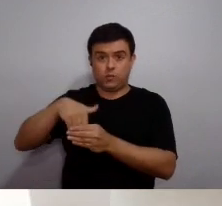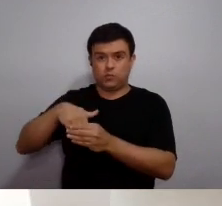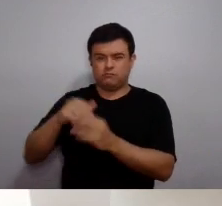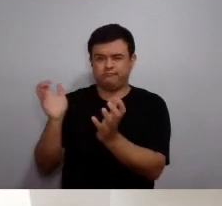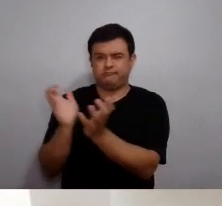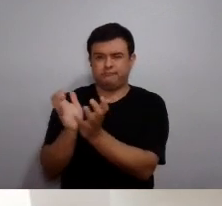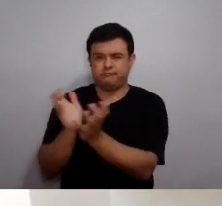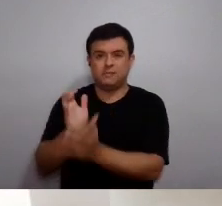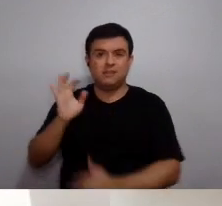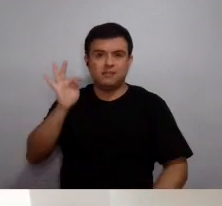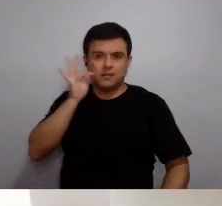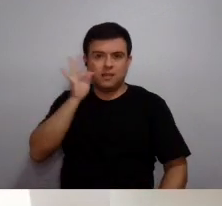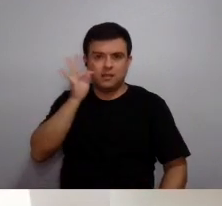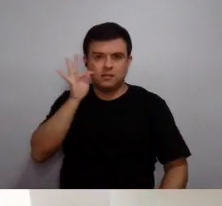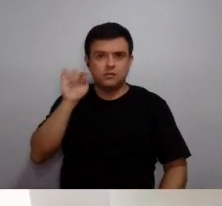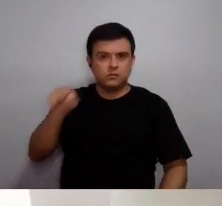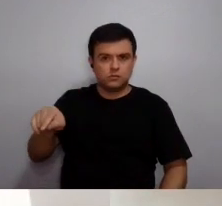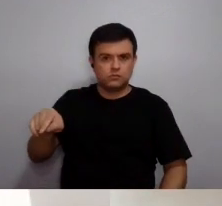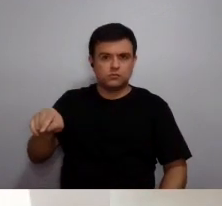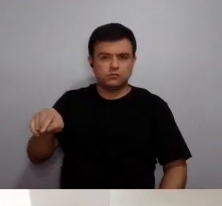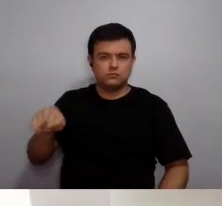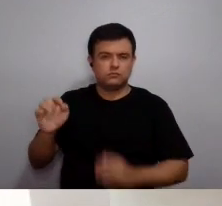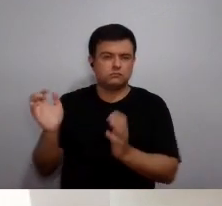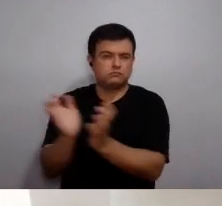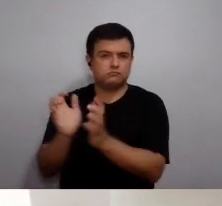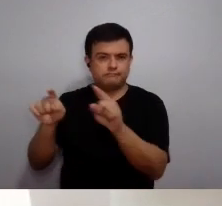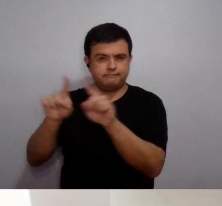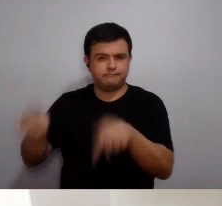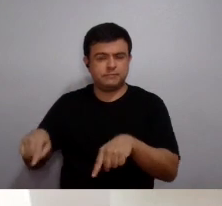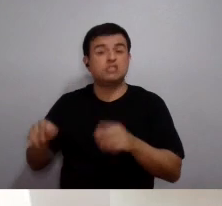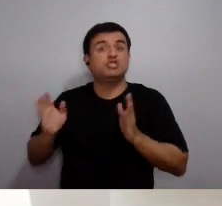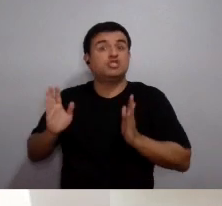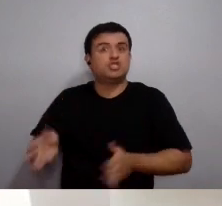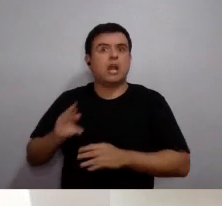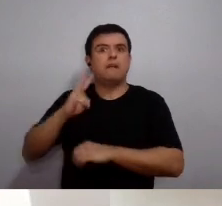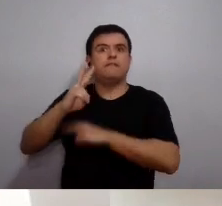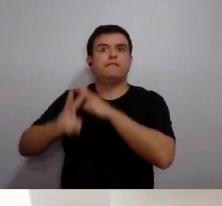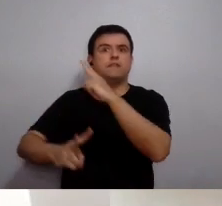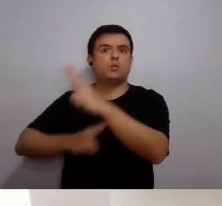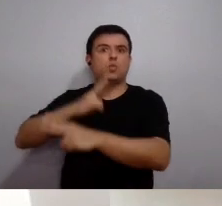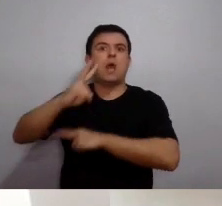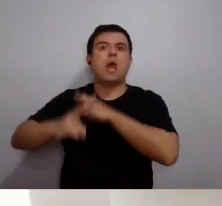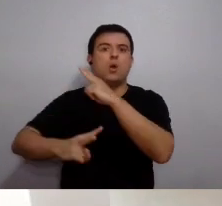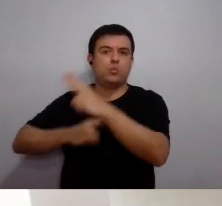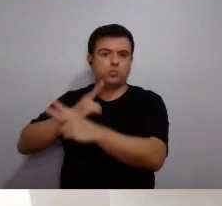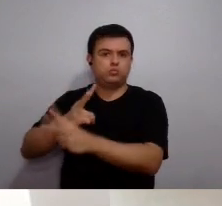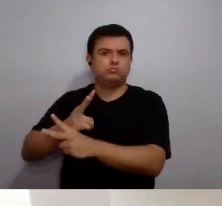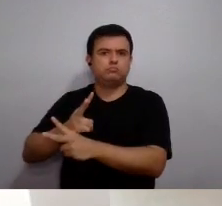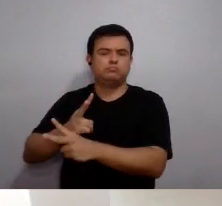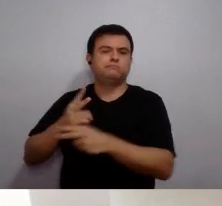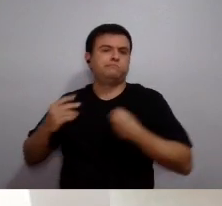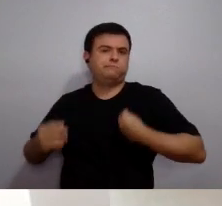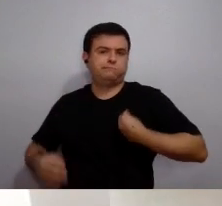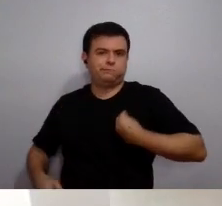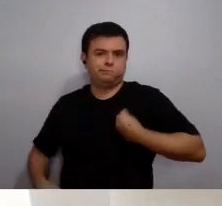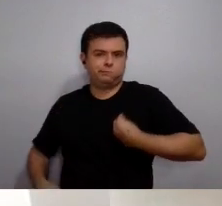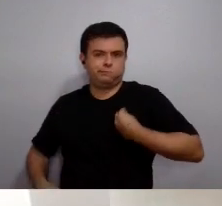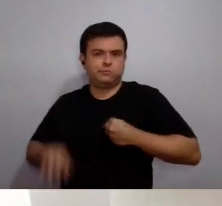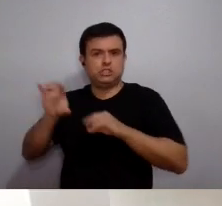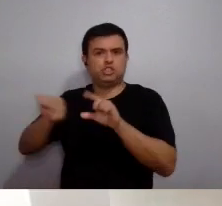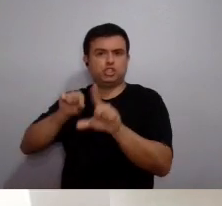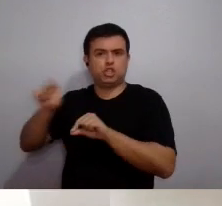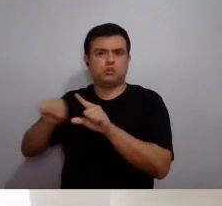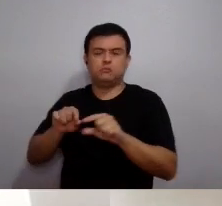para técnicos já era uma eleição virtual, né? Já era